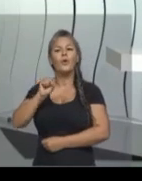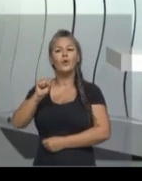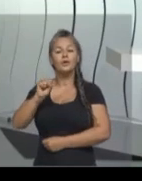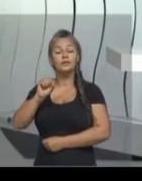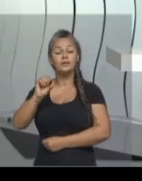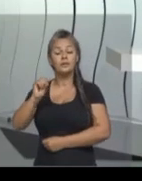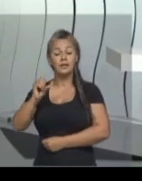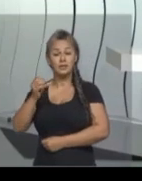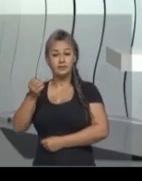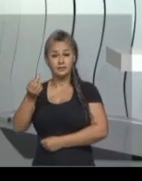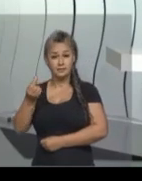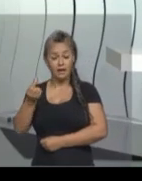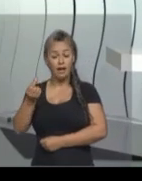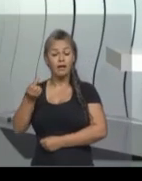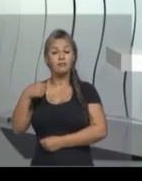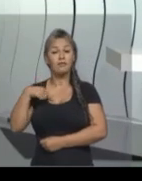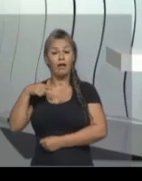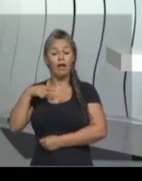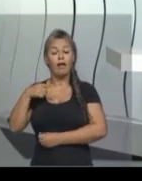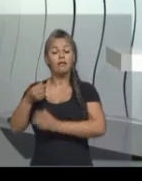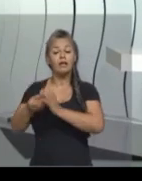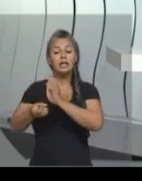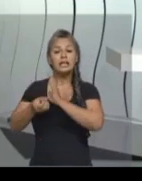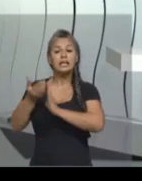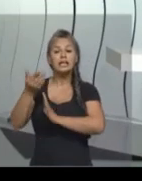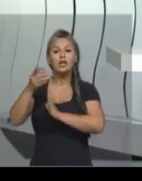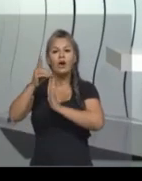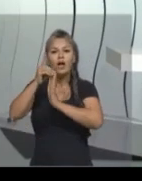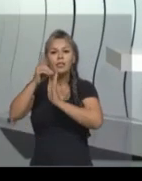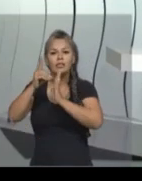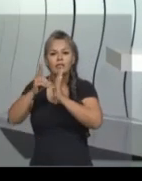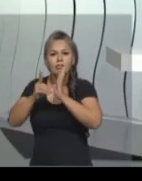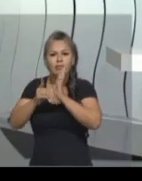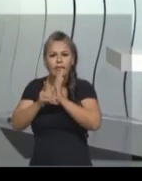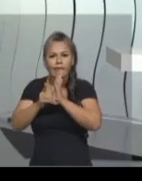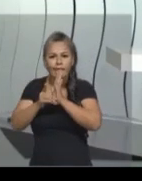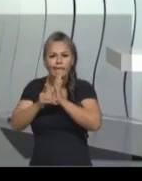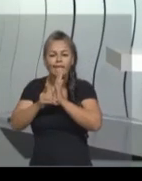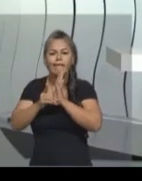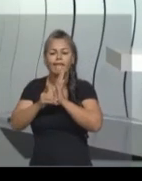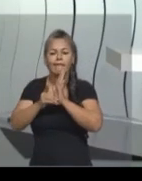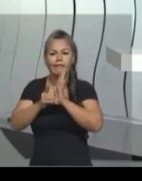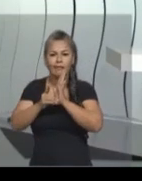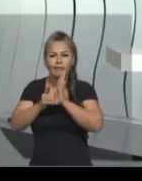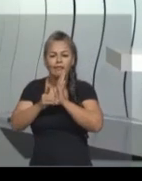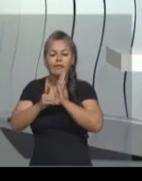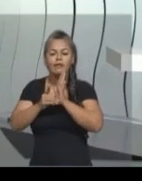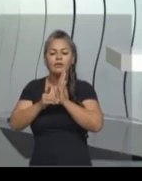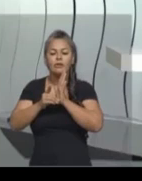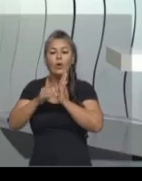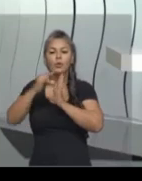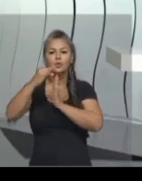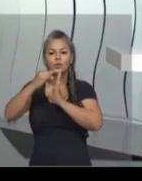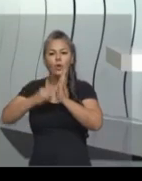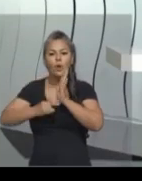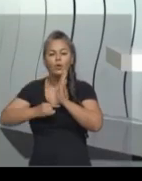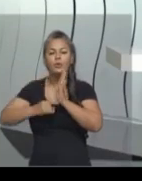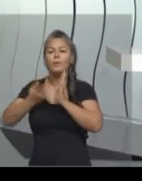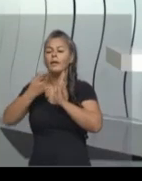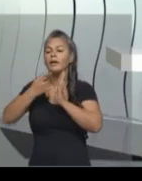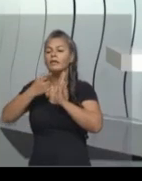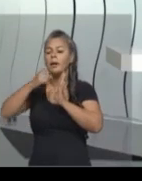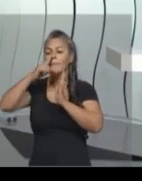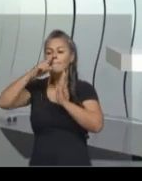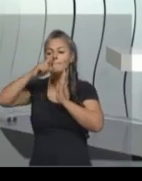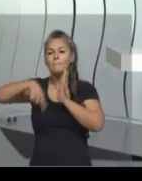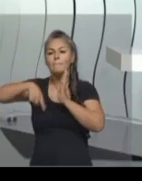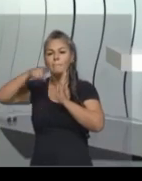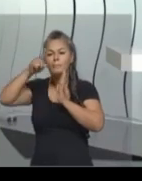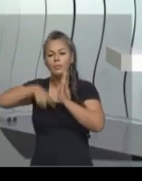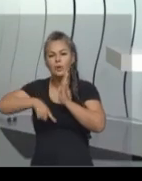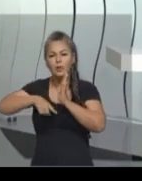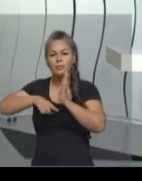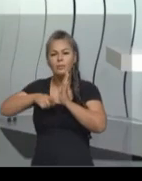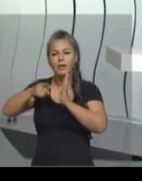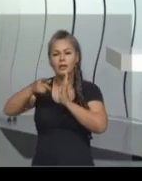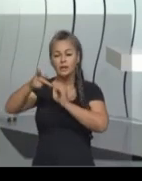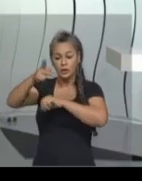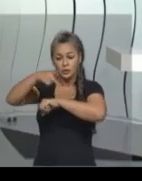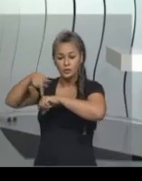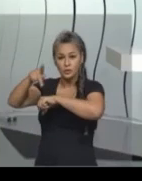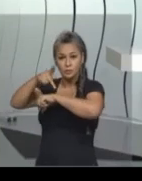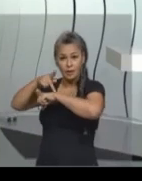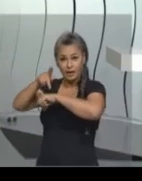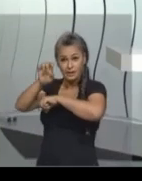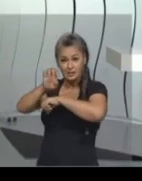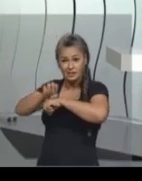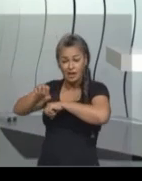que proibia os países da Europa de comercializar com a Inglaterra. Qual o